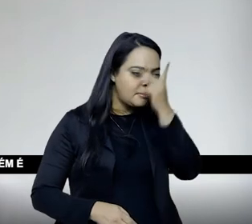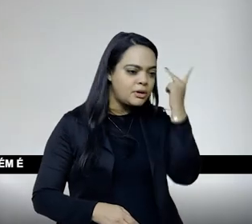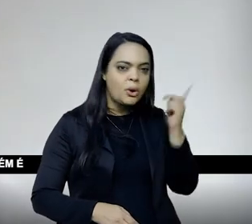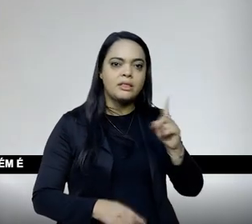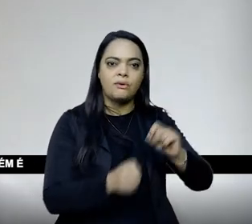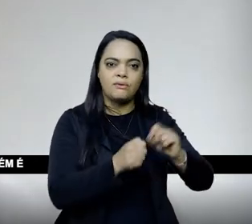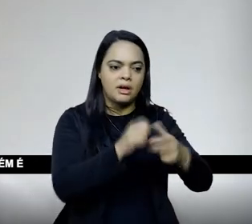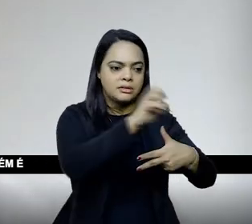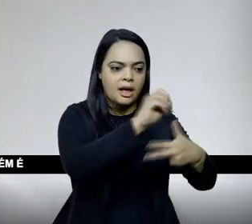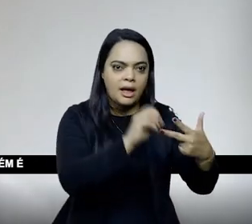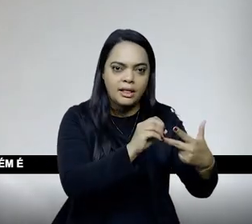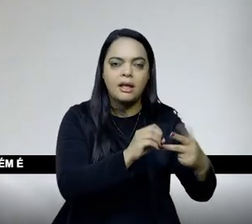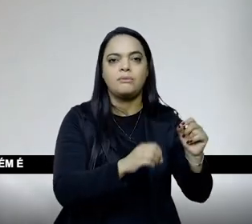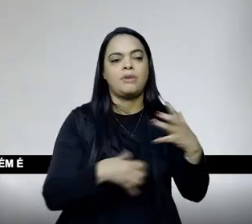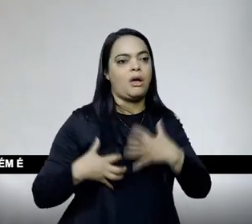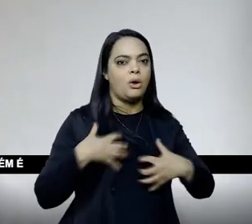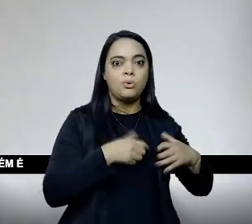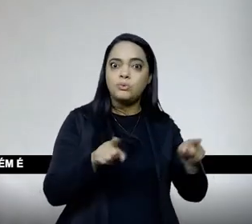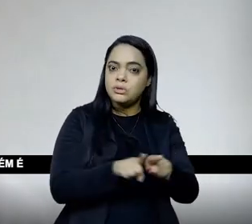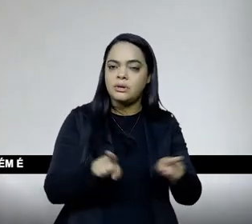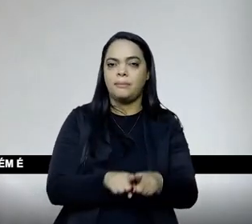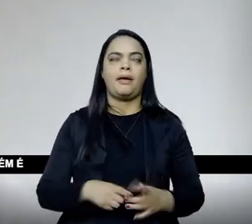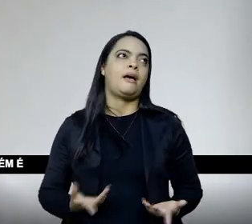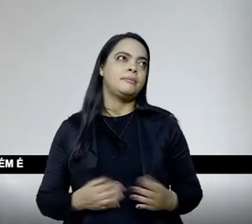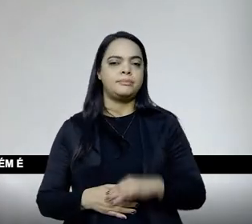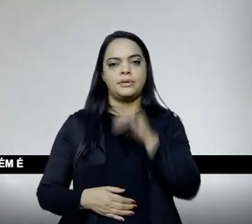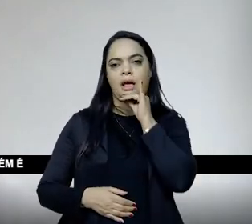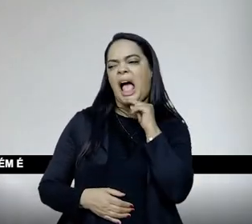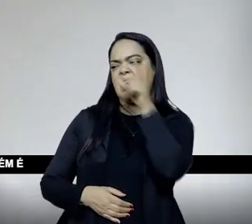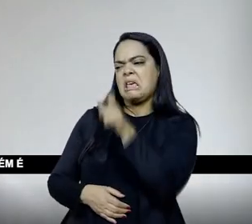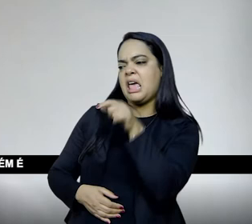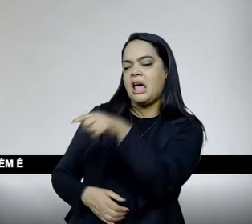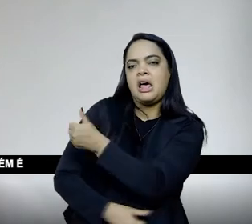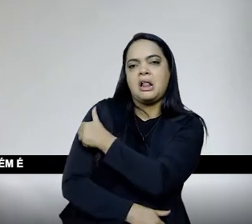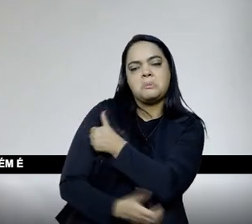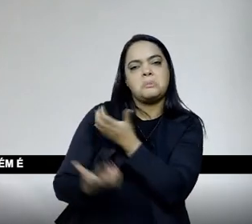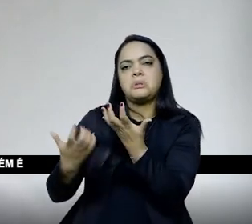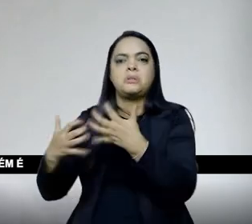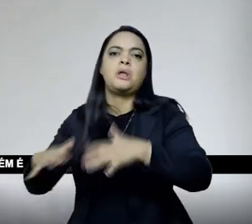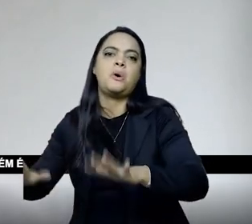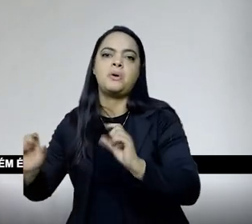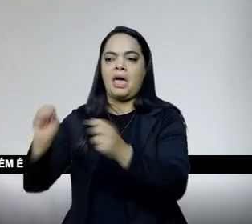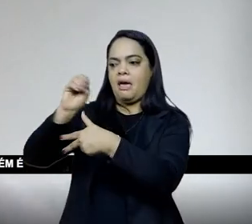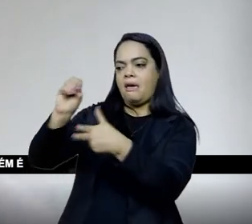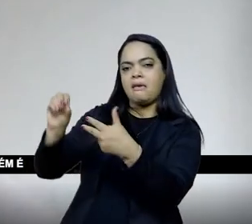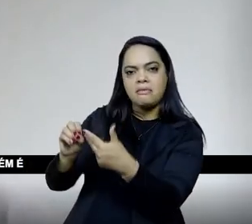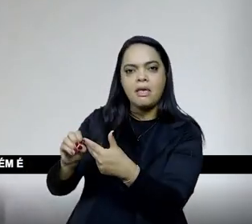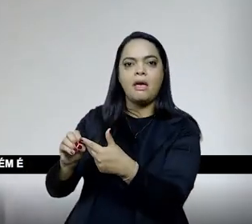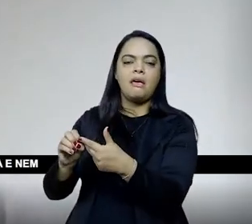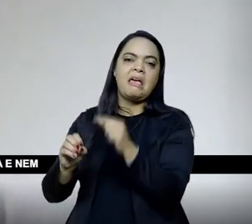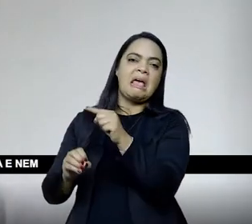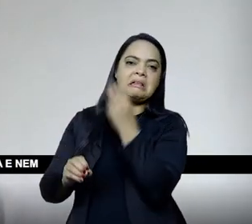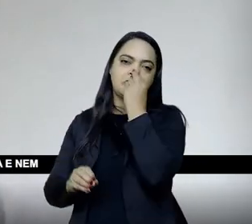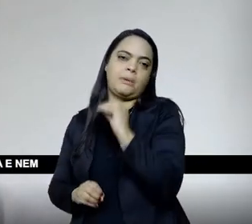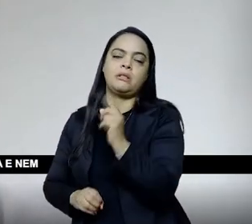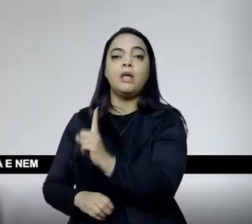pode ou quem não quer, né? Então, assim, o fato de não querer, não poder, não vislumbrar, também